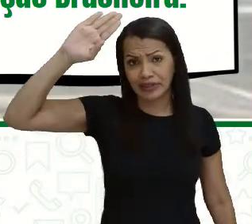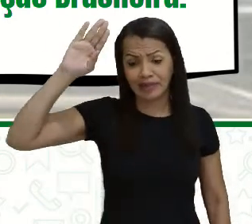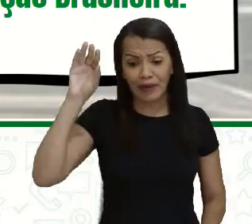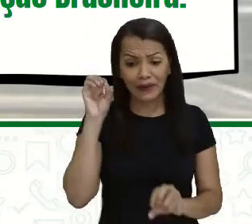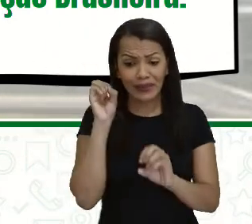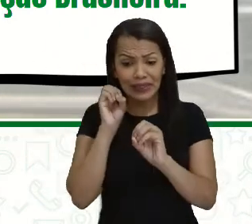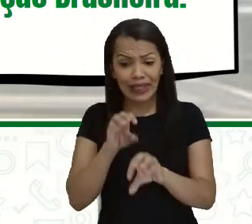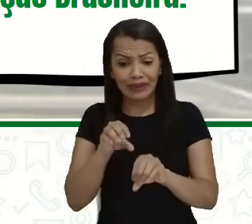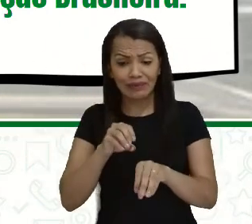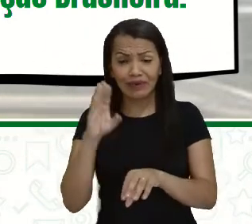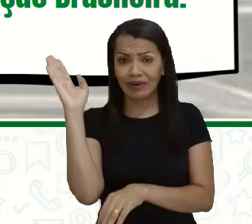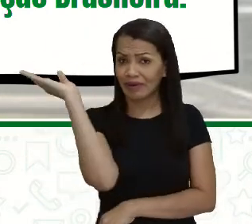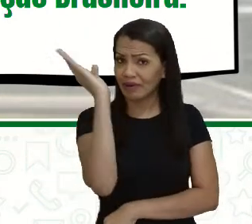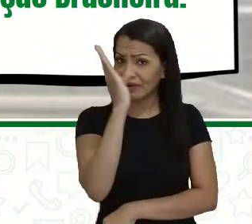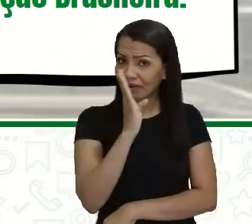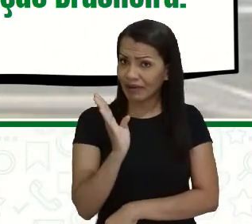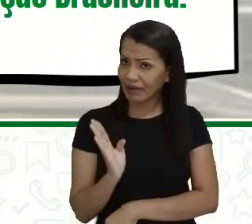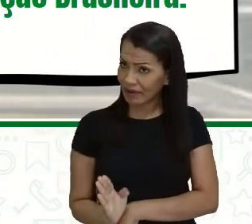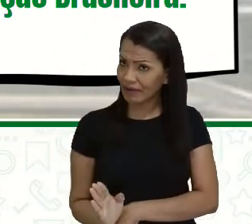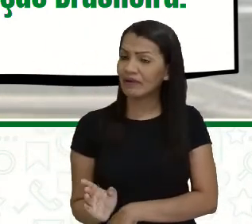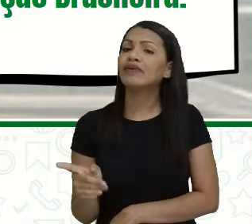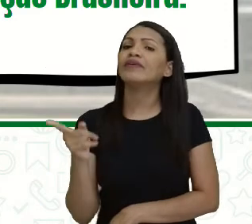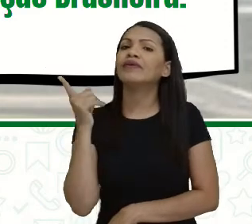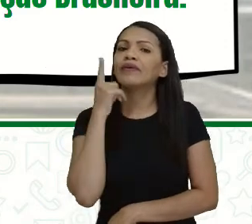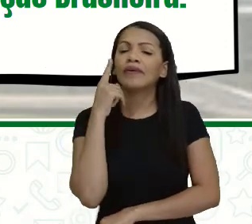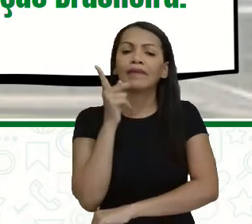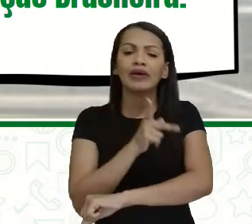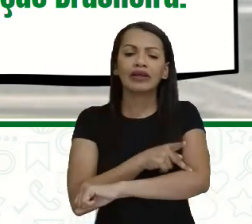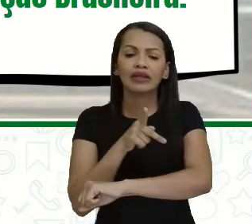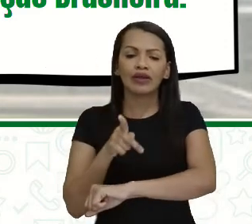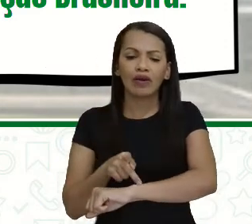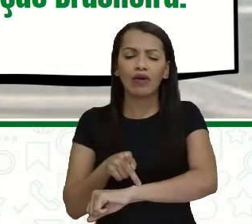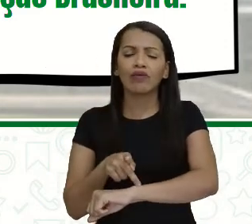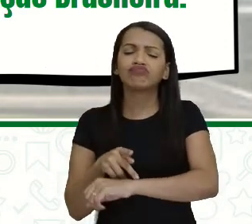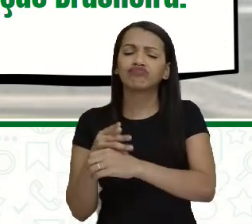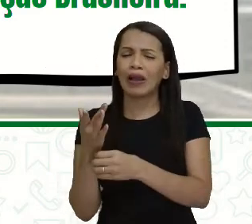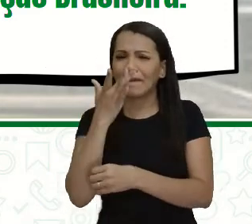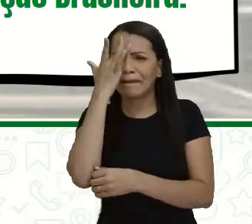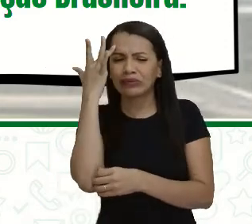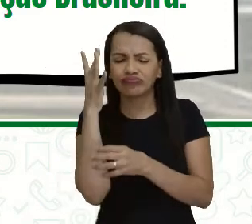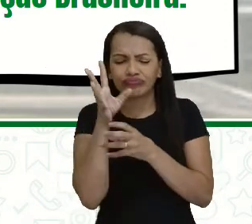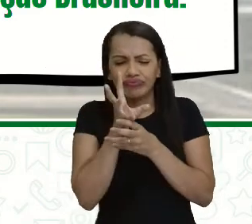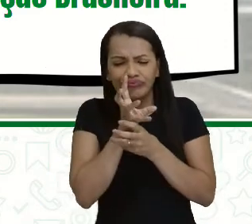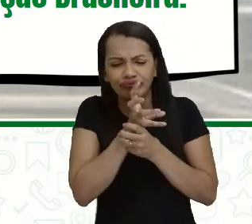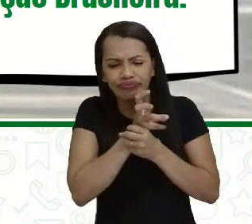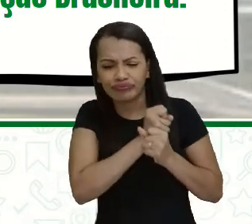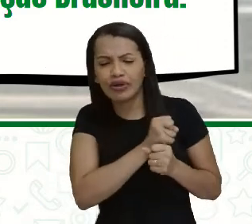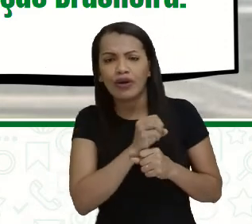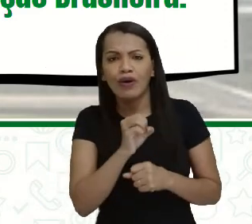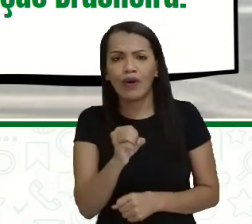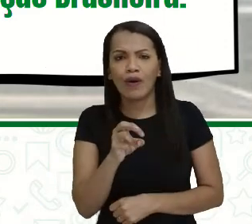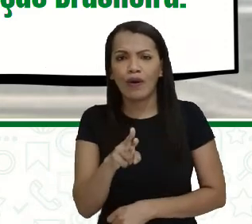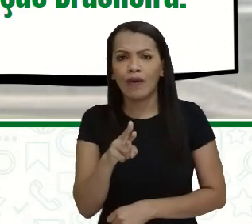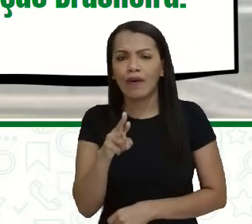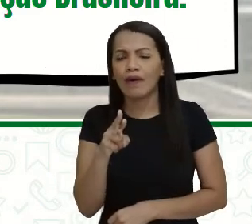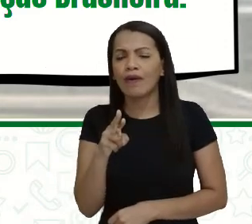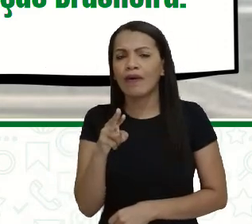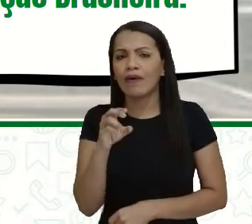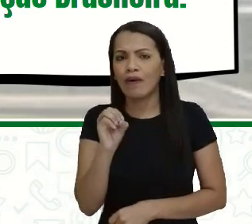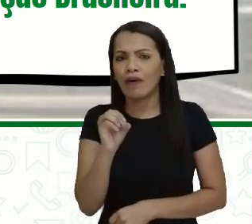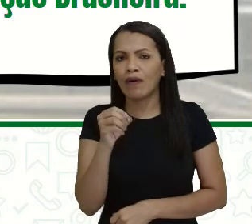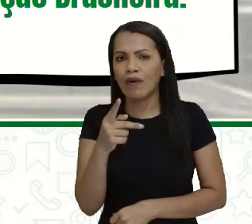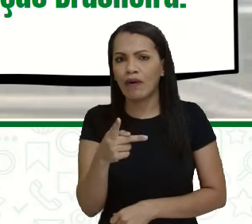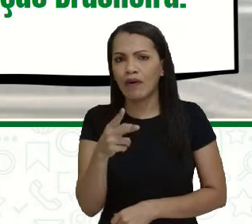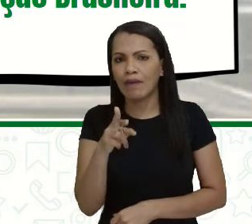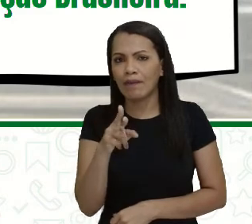suas principais obras, que é a chamada Pedagogia do Oprimido, ela foi traduzida em mais de 50 idiomas,